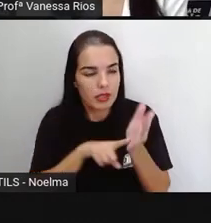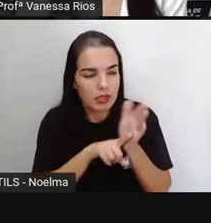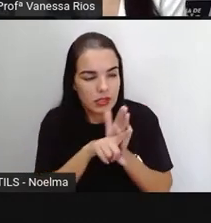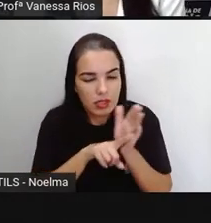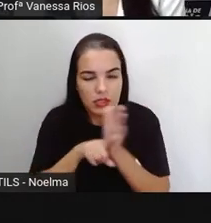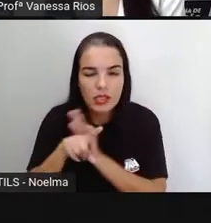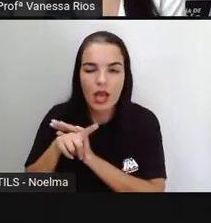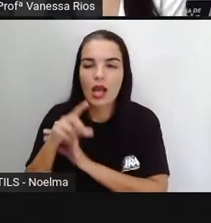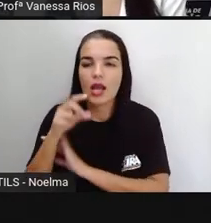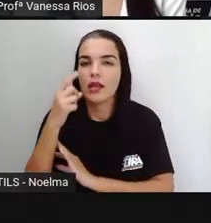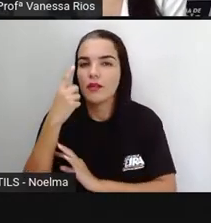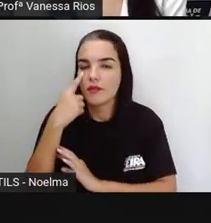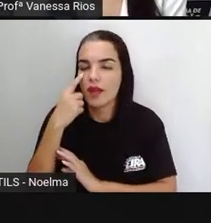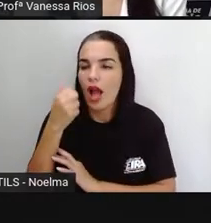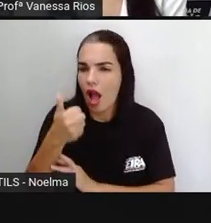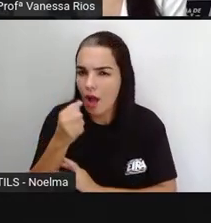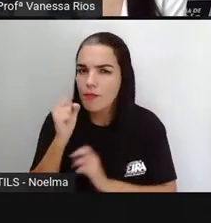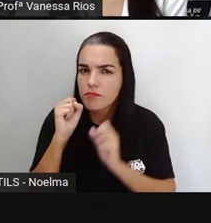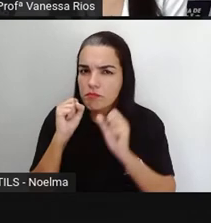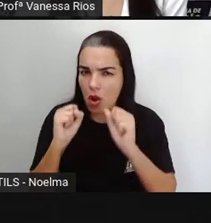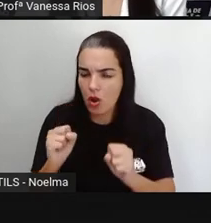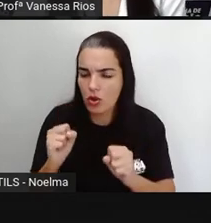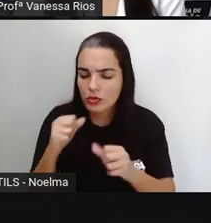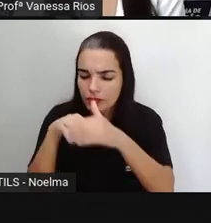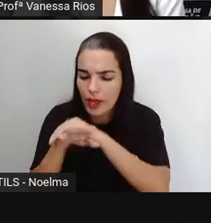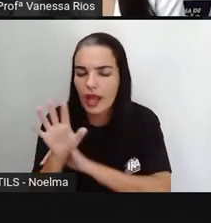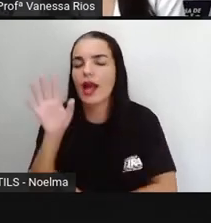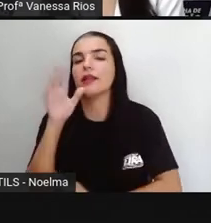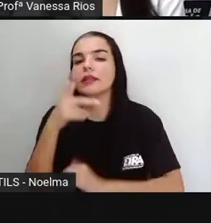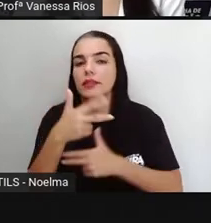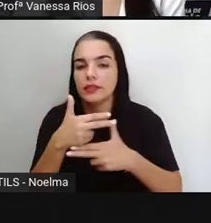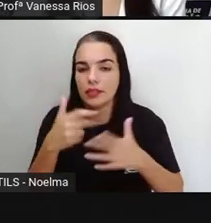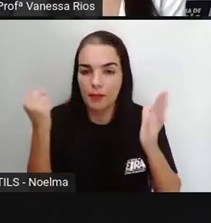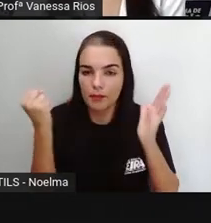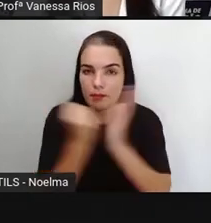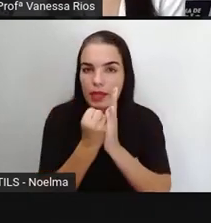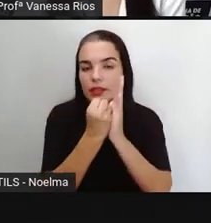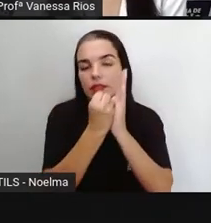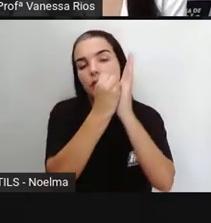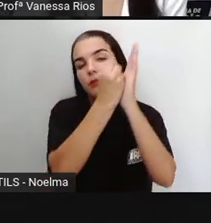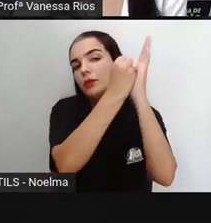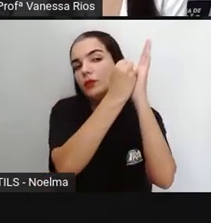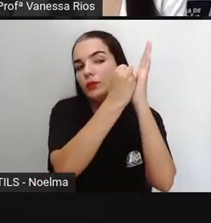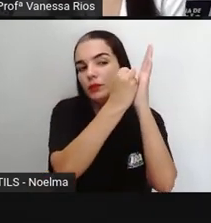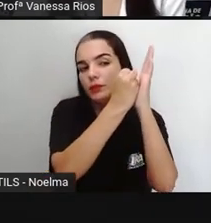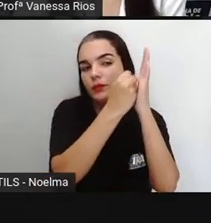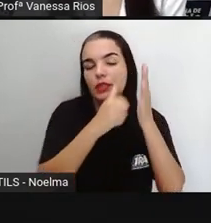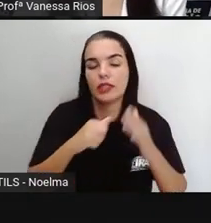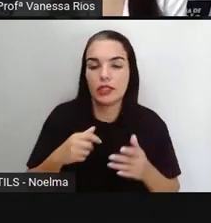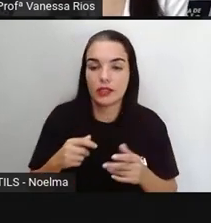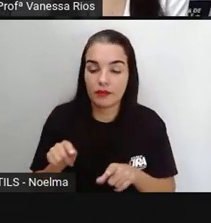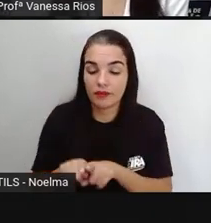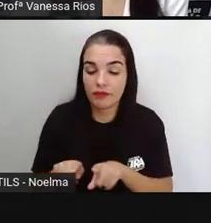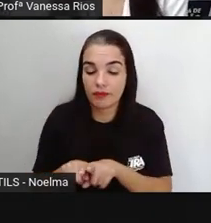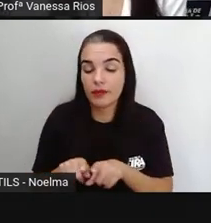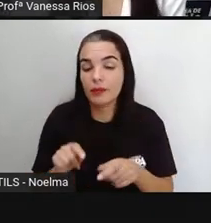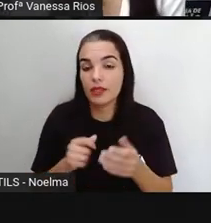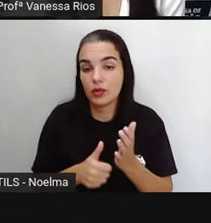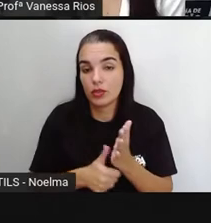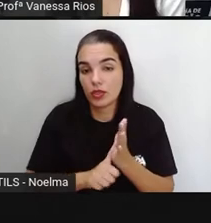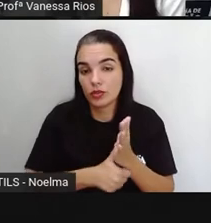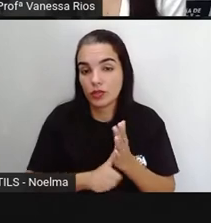conservação desses bens materiais e imateriais que constroem a identidade cultural da sociedade.